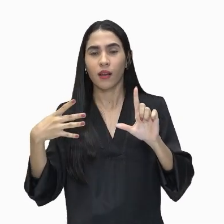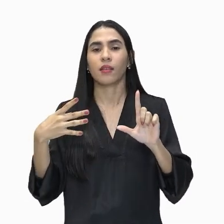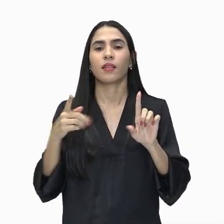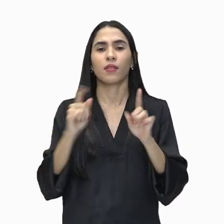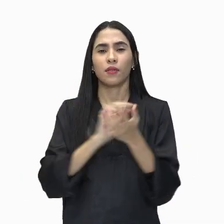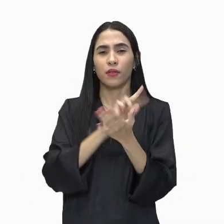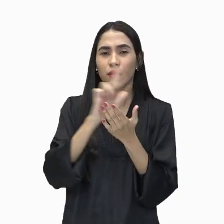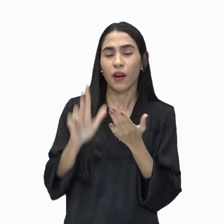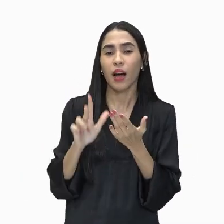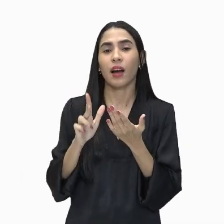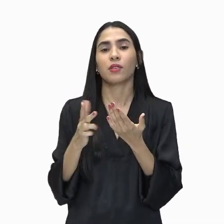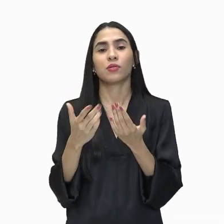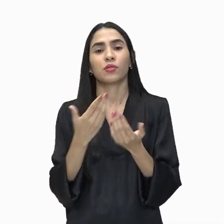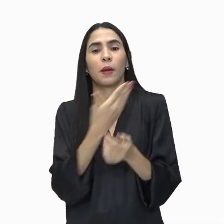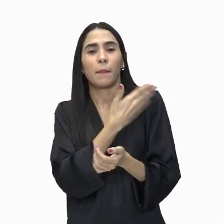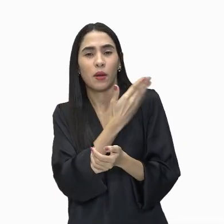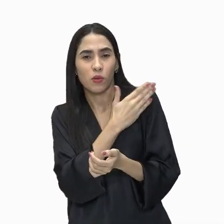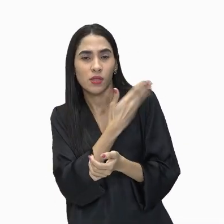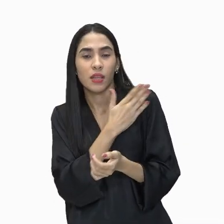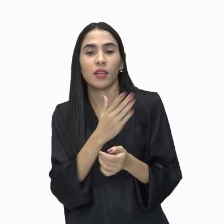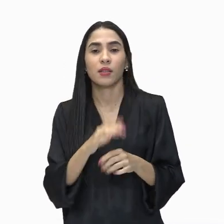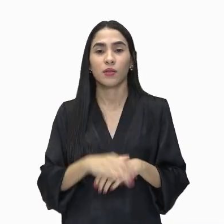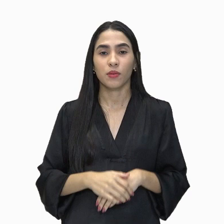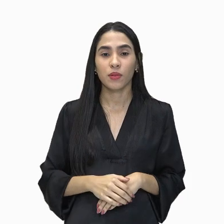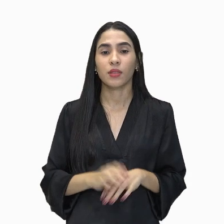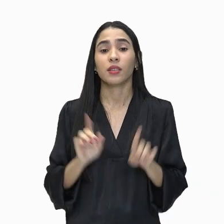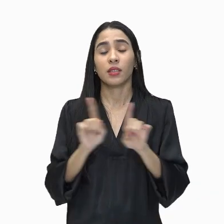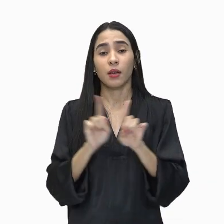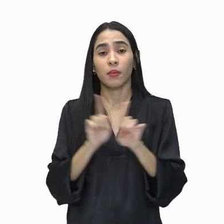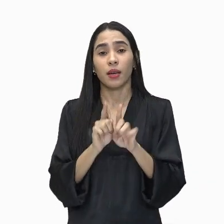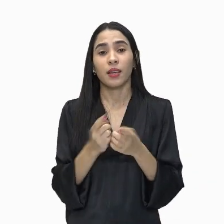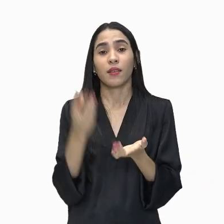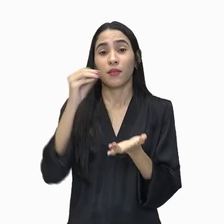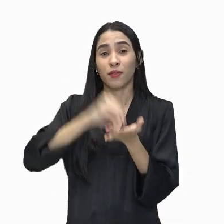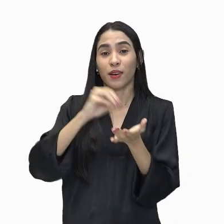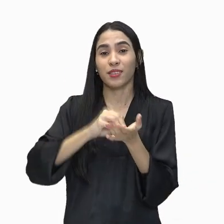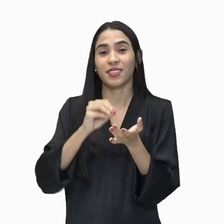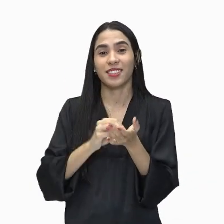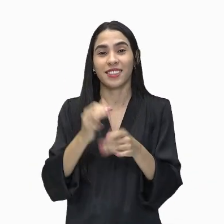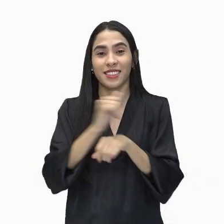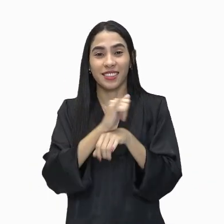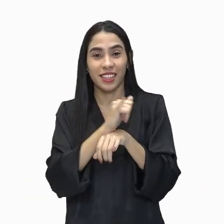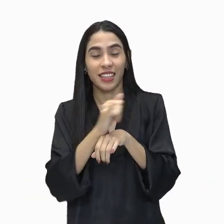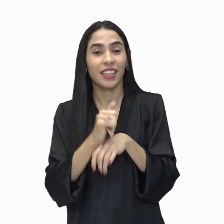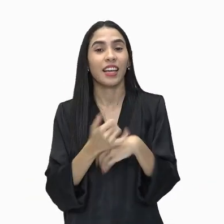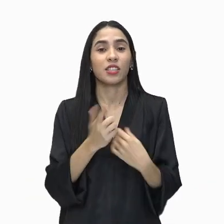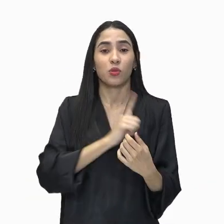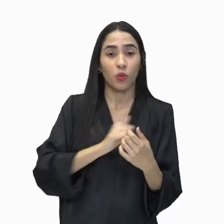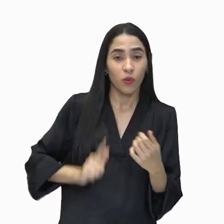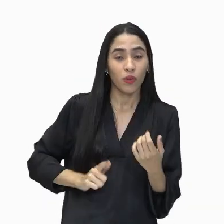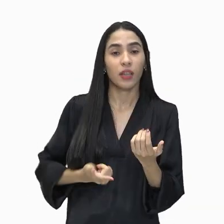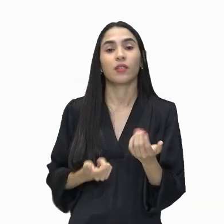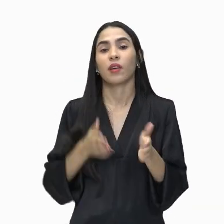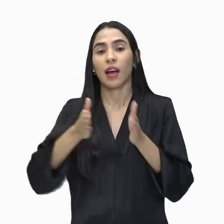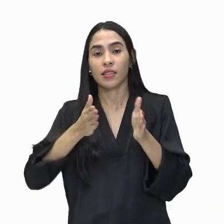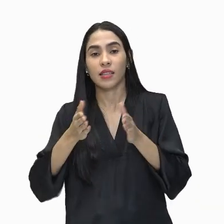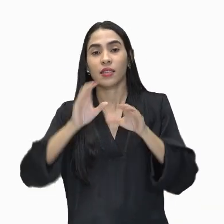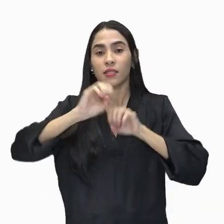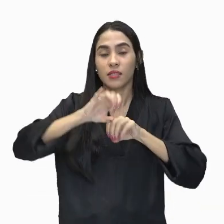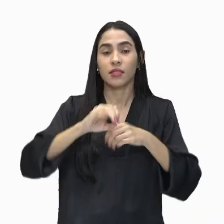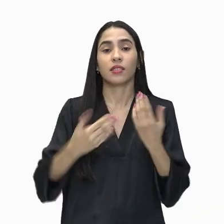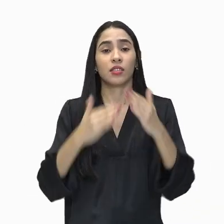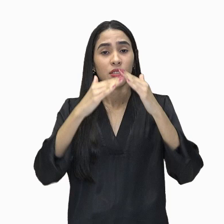preconceitos. Depois, a ingerência dos governos sobre questões estruturais, o acesso à educação, moradia